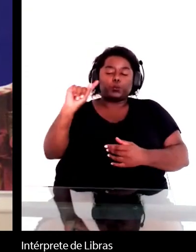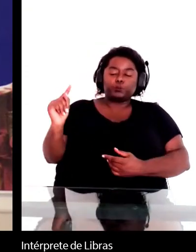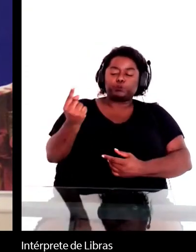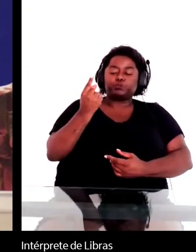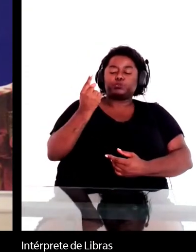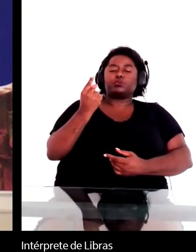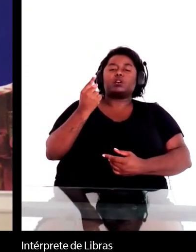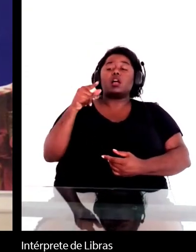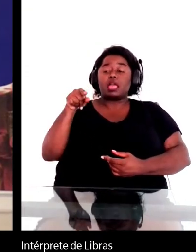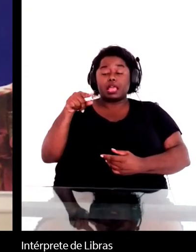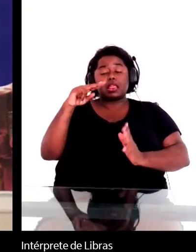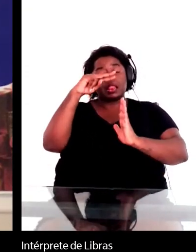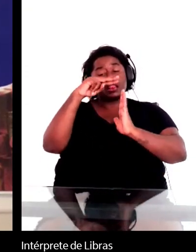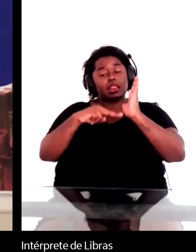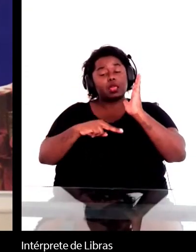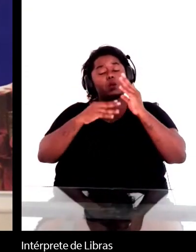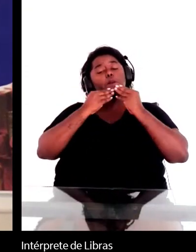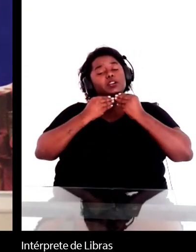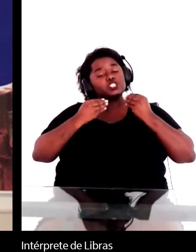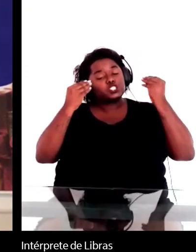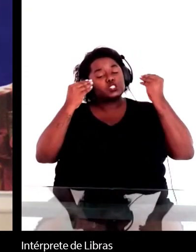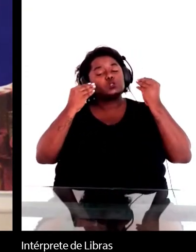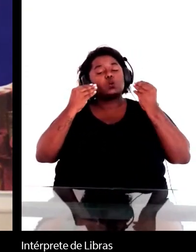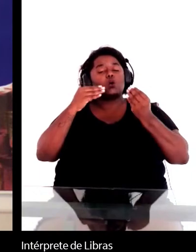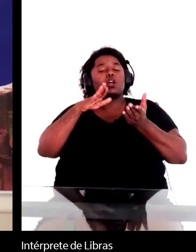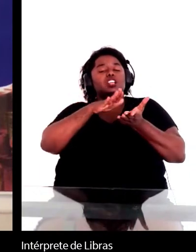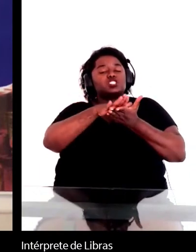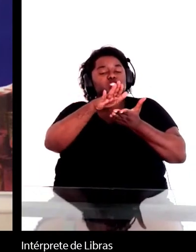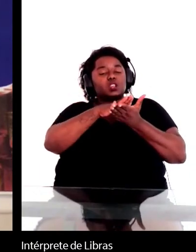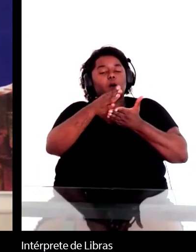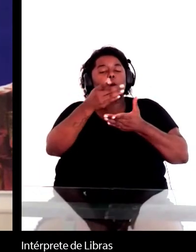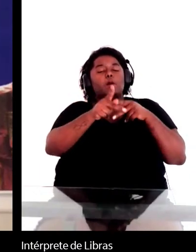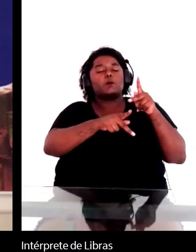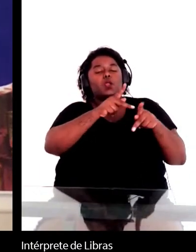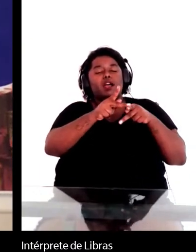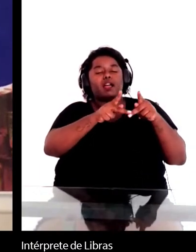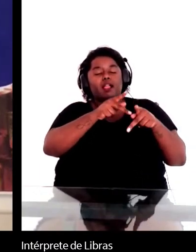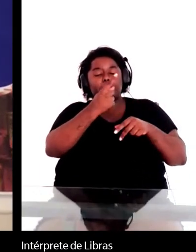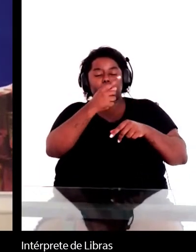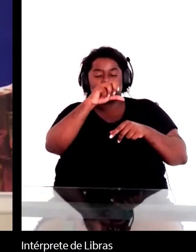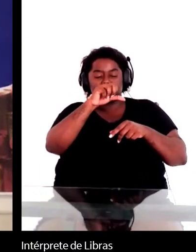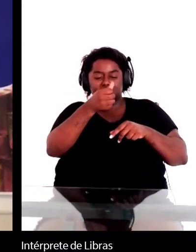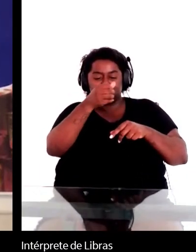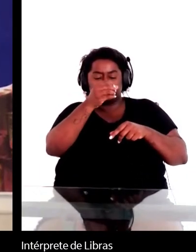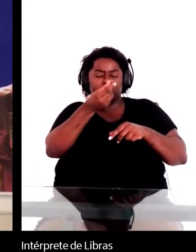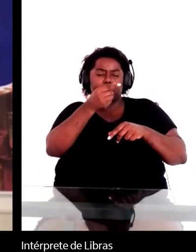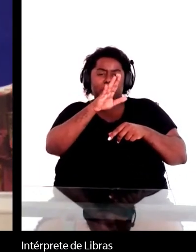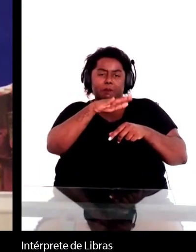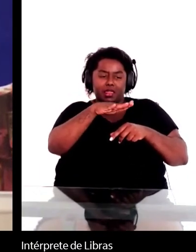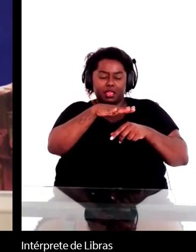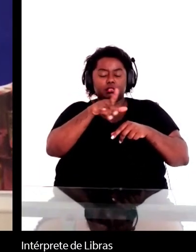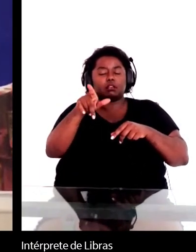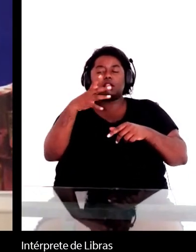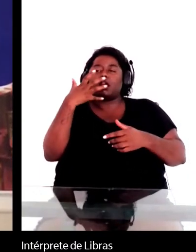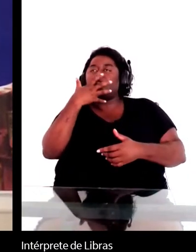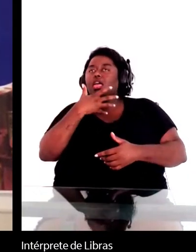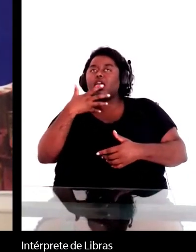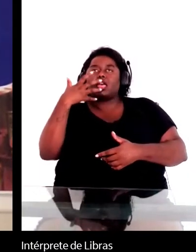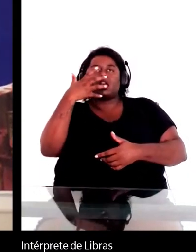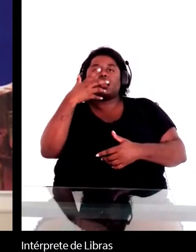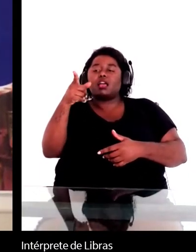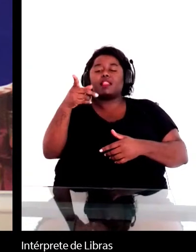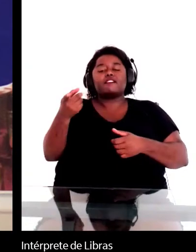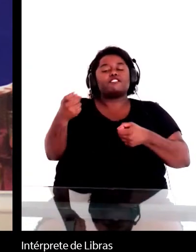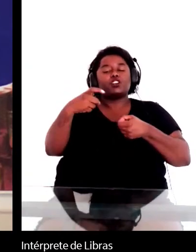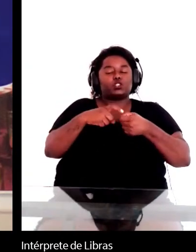Machado nessas edições populares dos anos 60 ficou fascinado e voltou para estudar